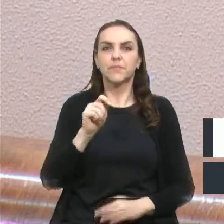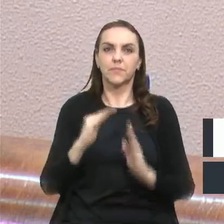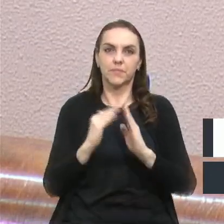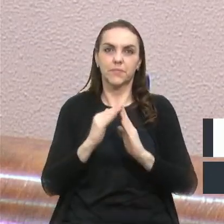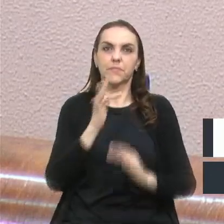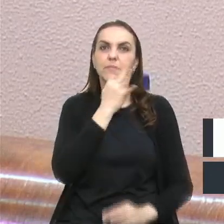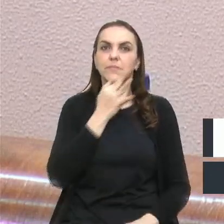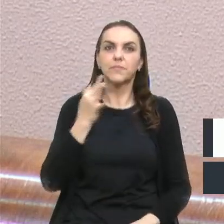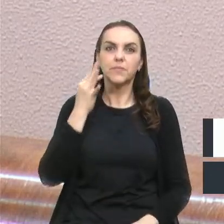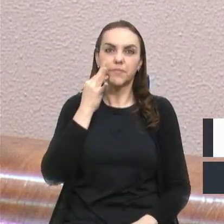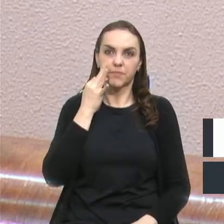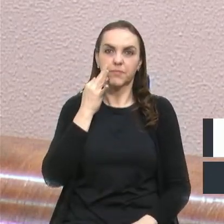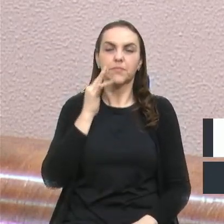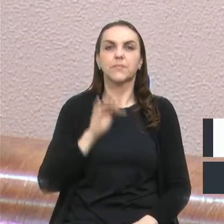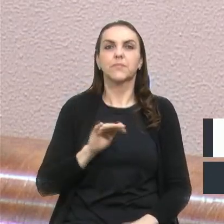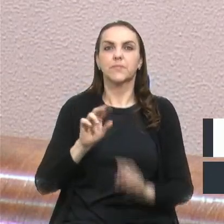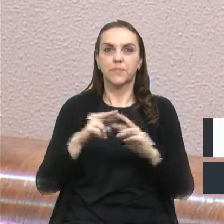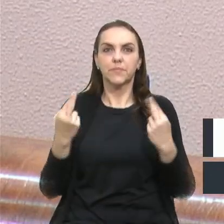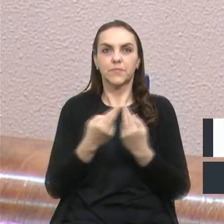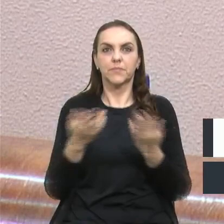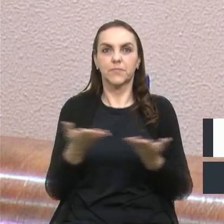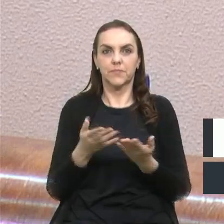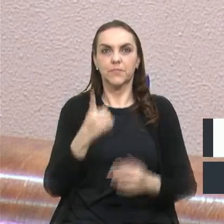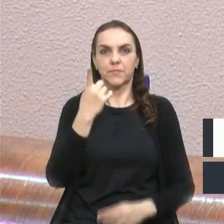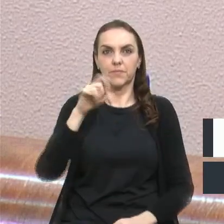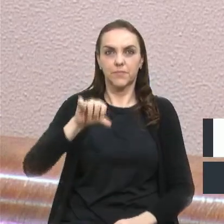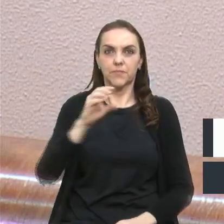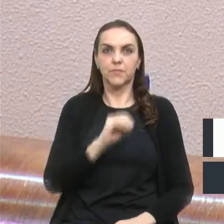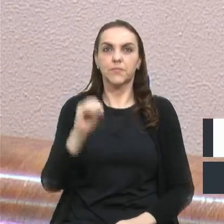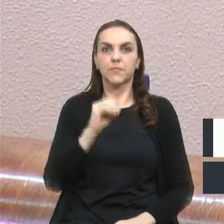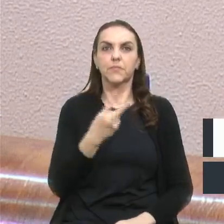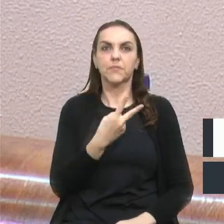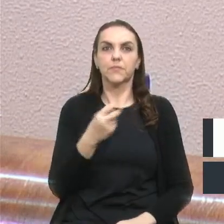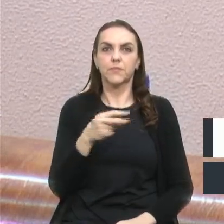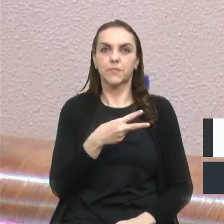sessão ordinária do dia 19 de outubro de 2023.